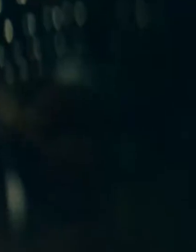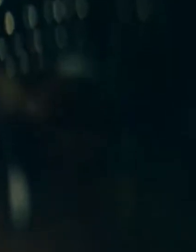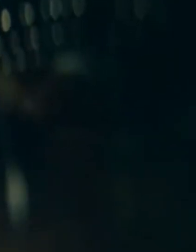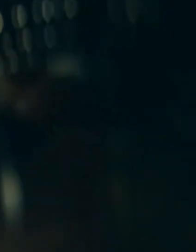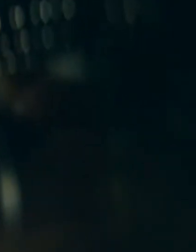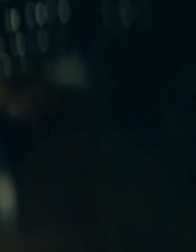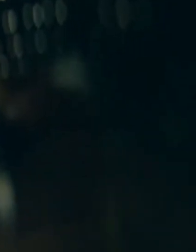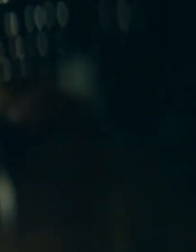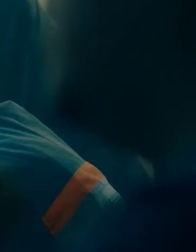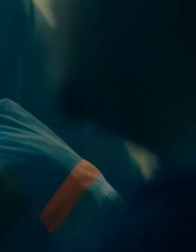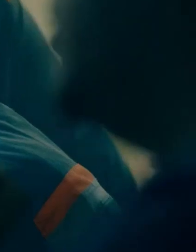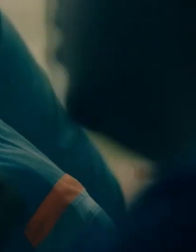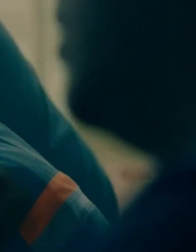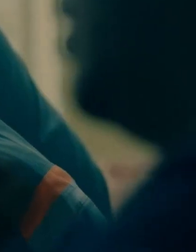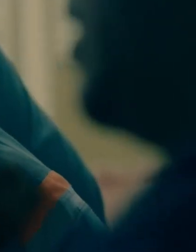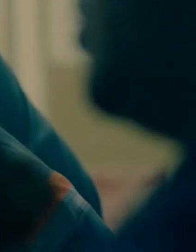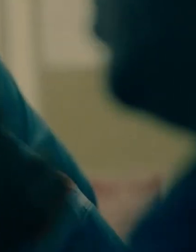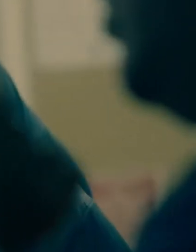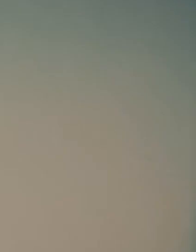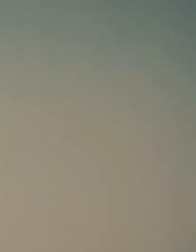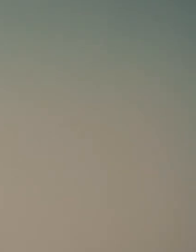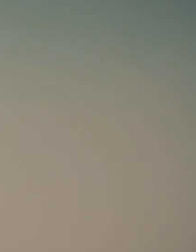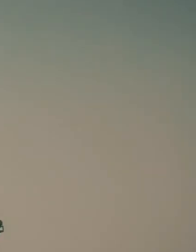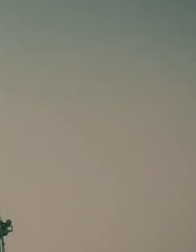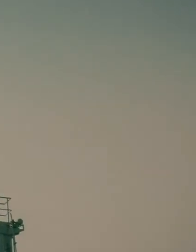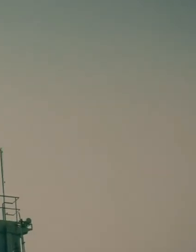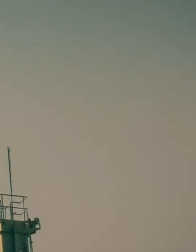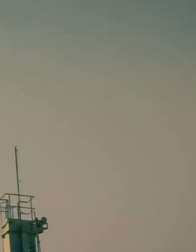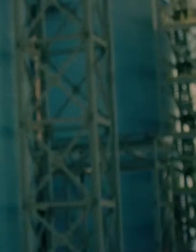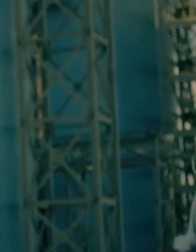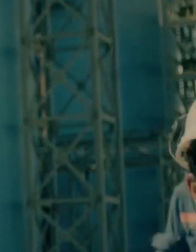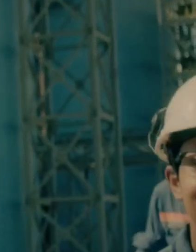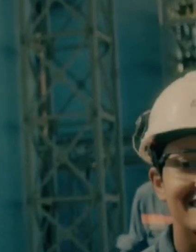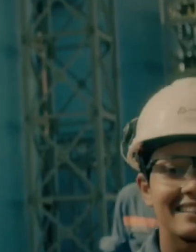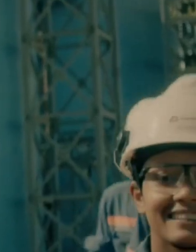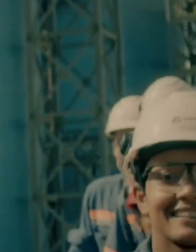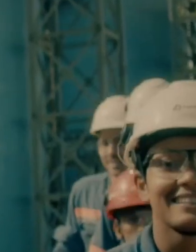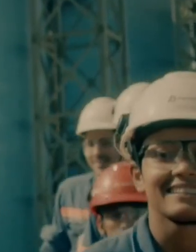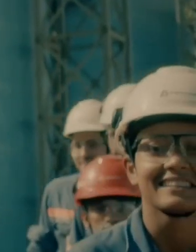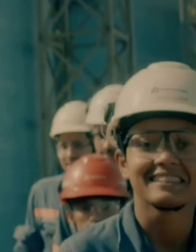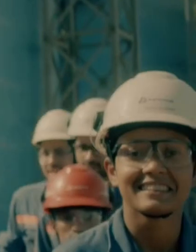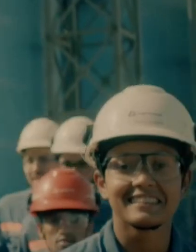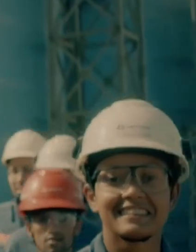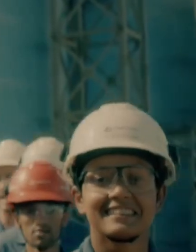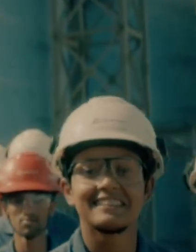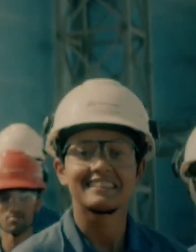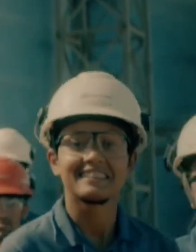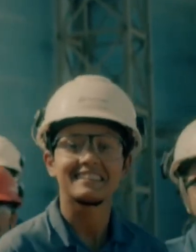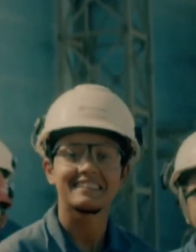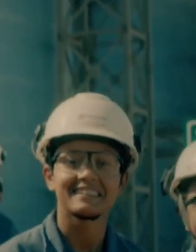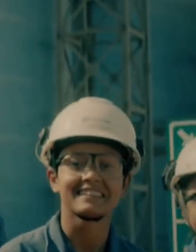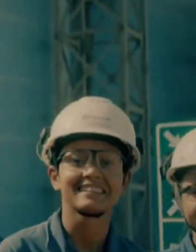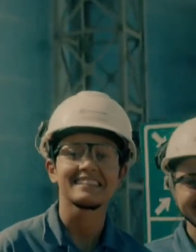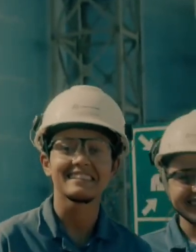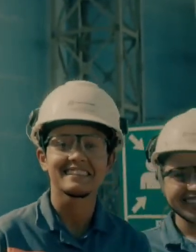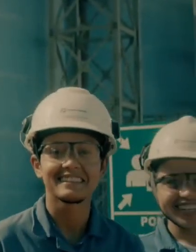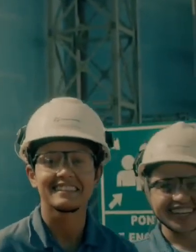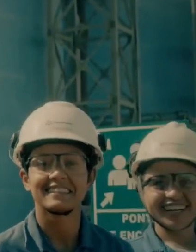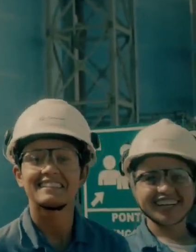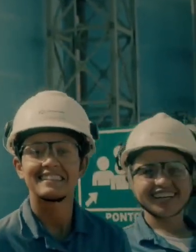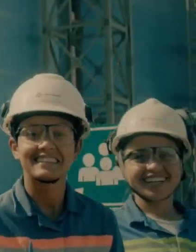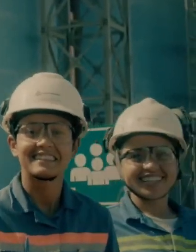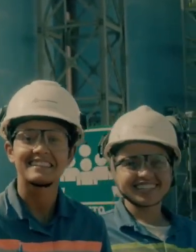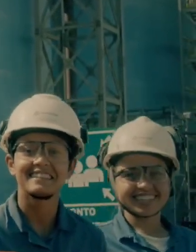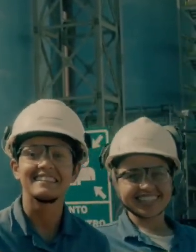E assim, com compromisso e transparência, oportunidades e possibilidades de crescimento são criadas para